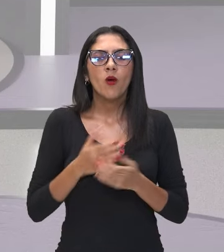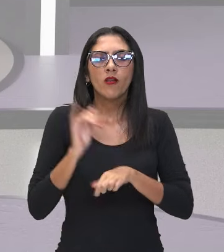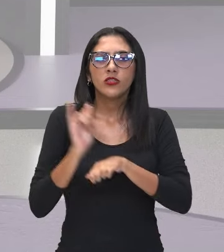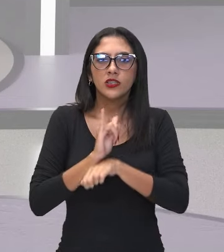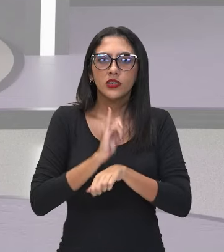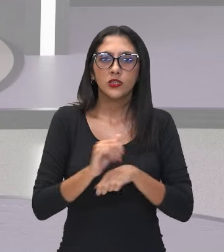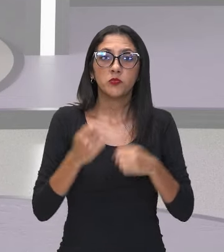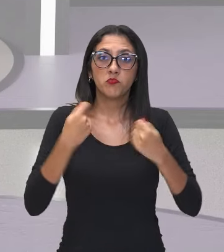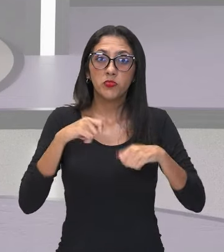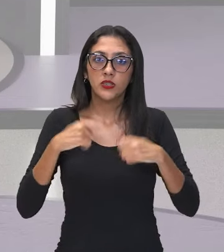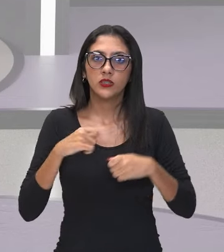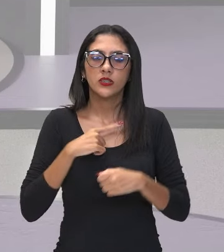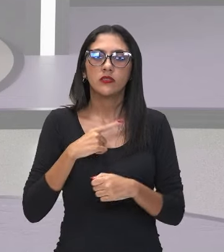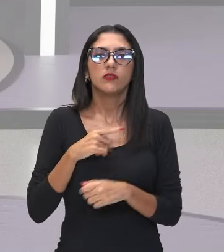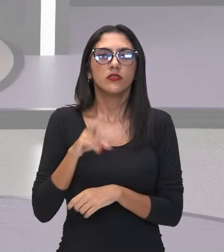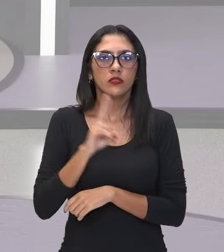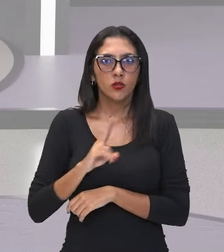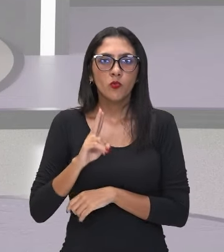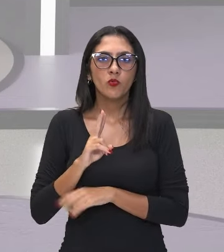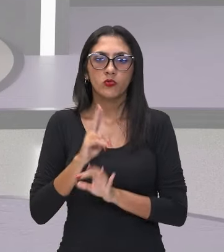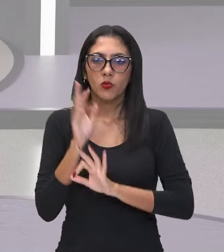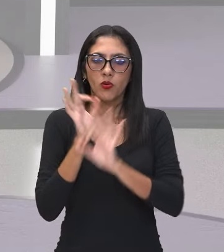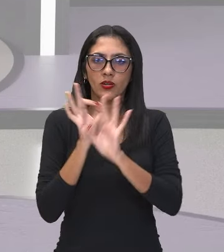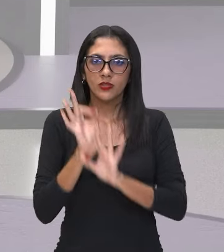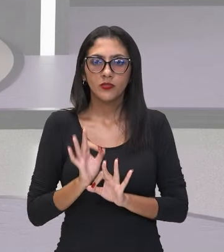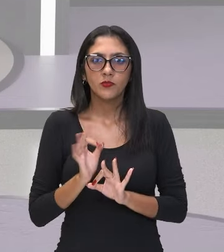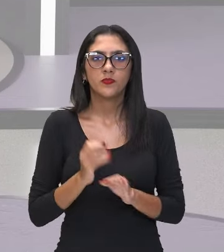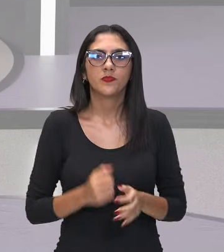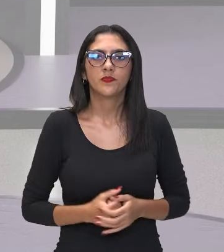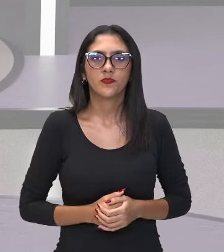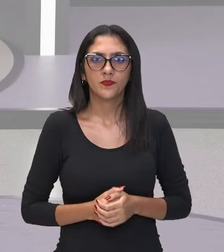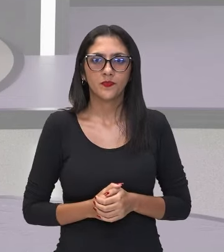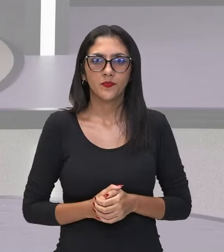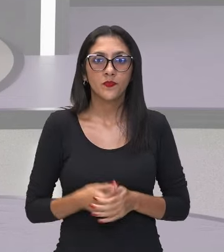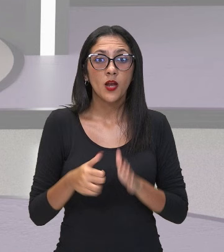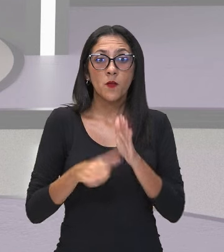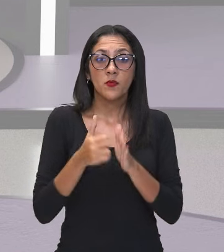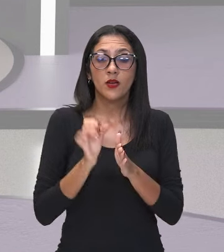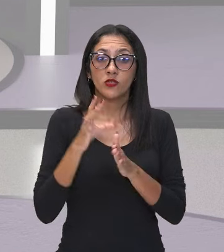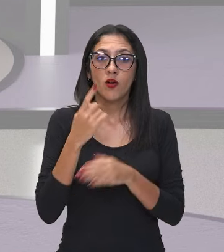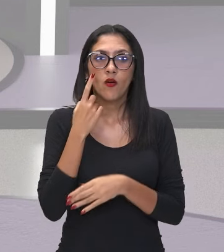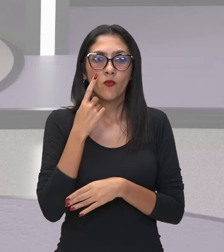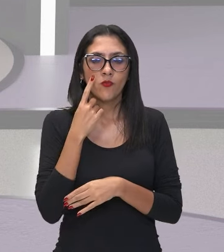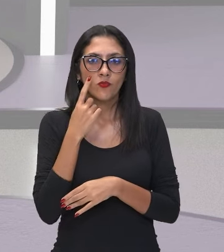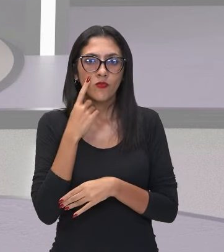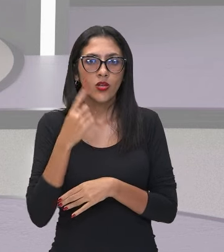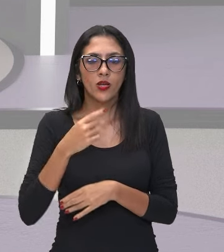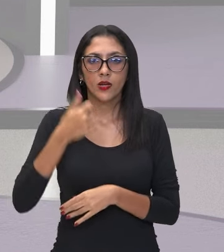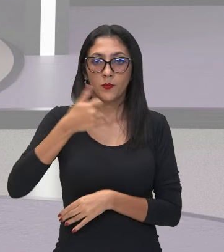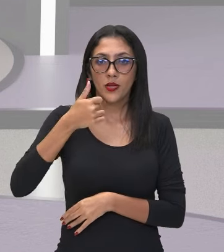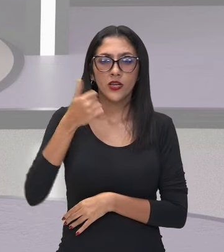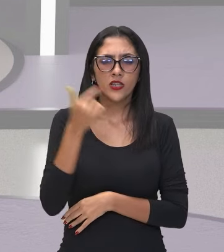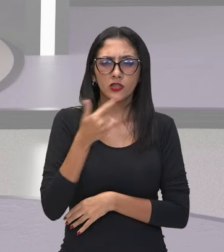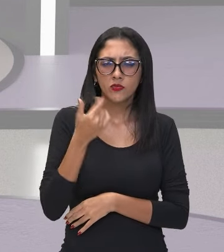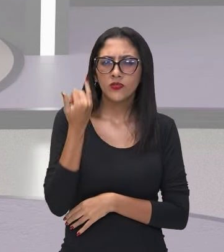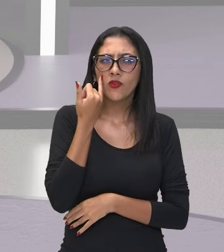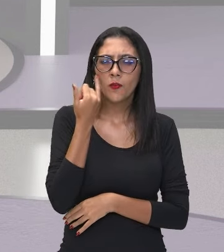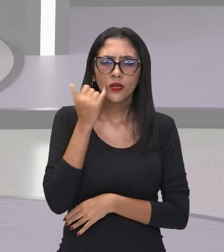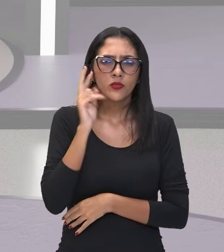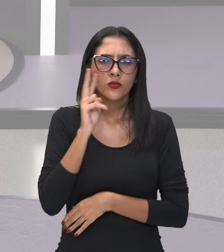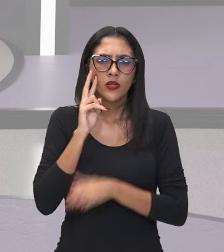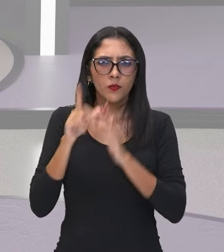precisa para se resolver a expressão numérica? Primeiro é você lembrar aquelas duas observações aqui logo do início da aula.